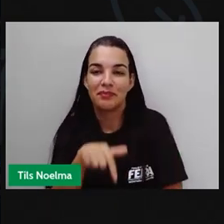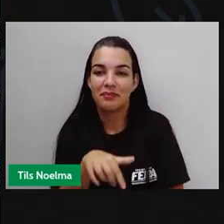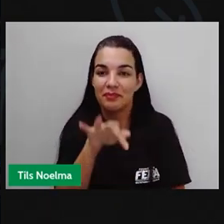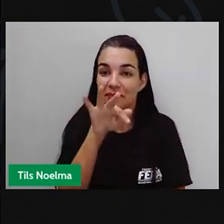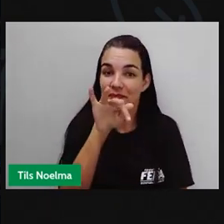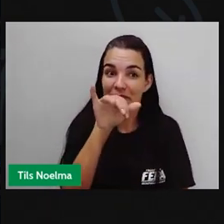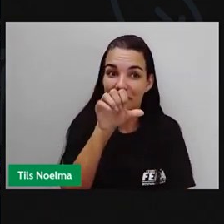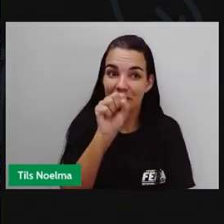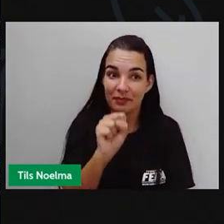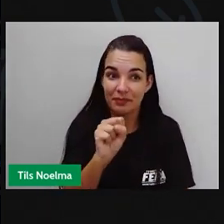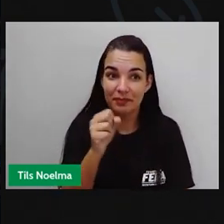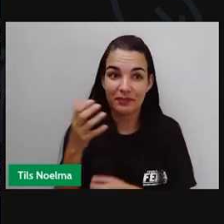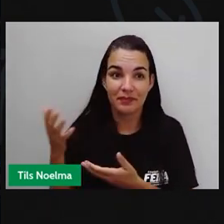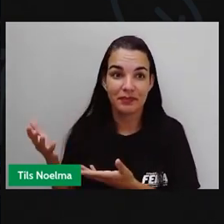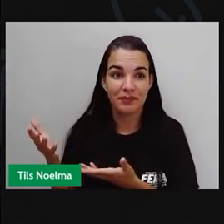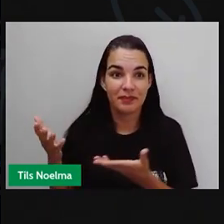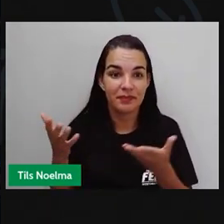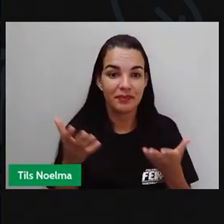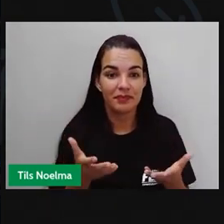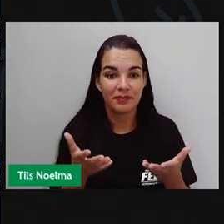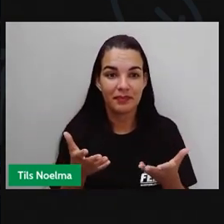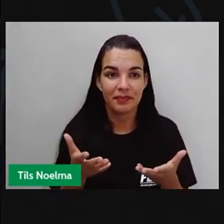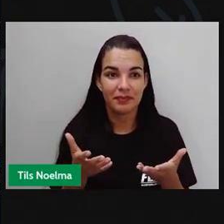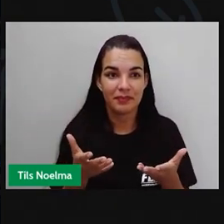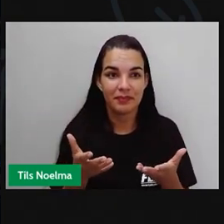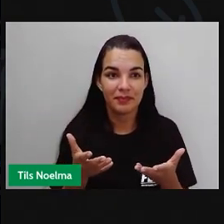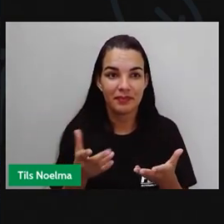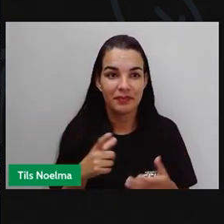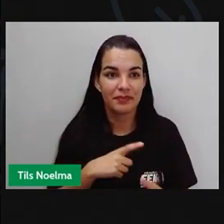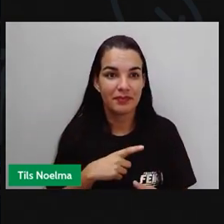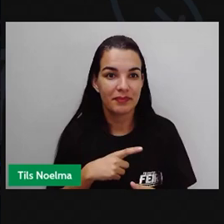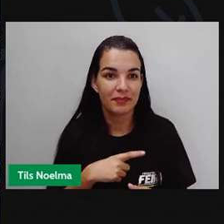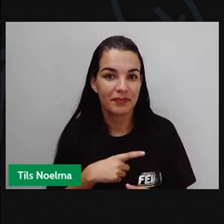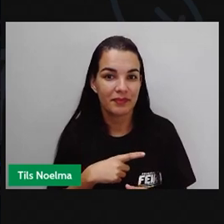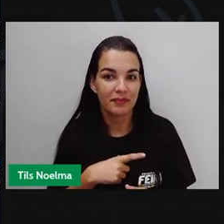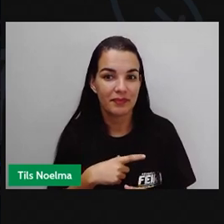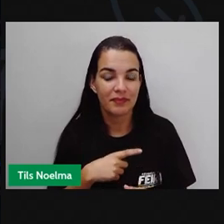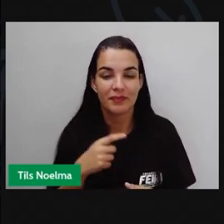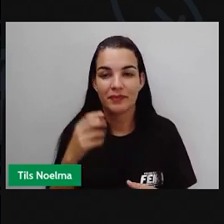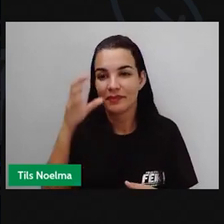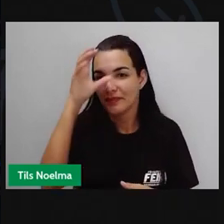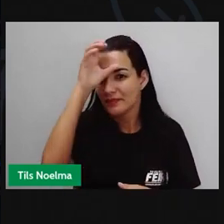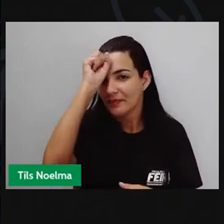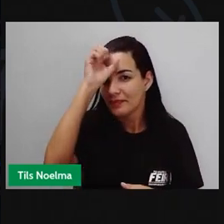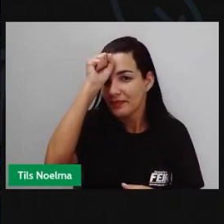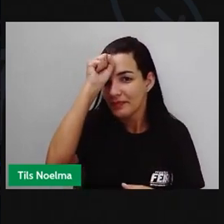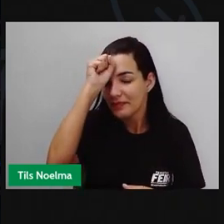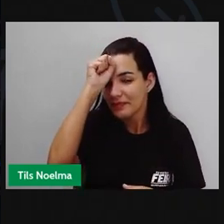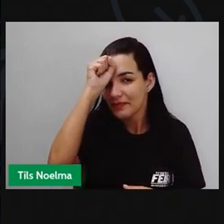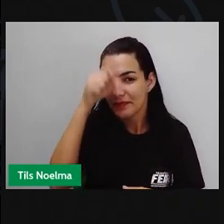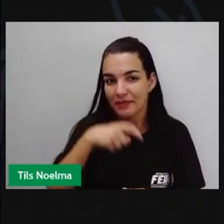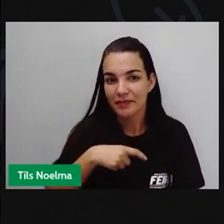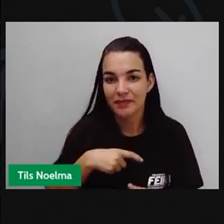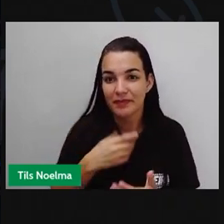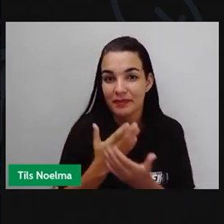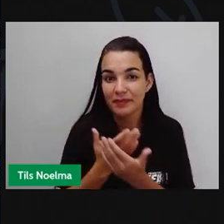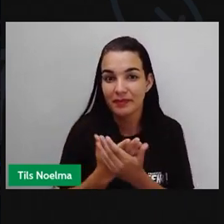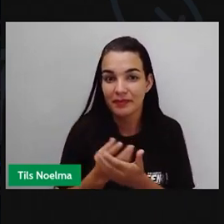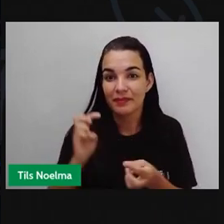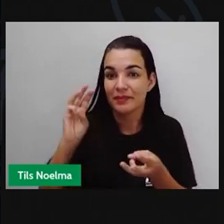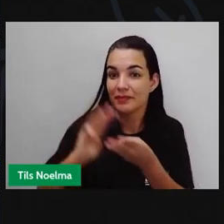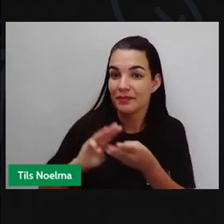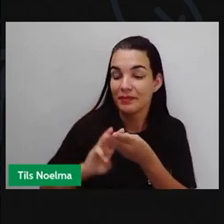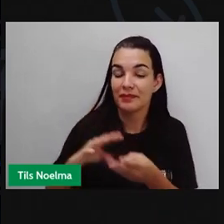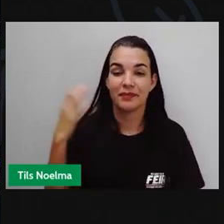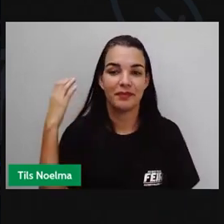gente recebe vocês mais uma vez no nosso canal para mais um momento de muito aprendizado. E hoje nós teremos aulas de Matemática